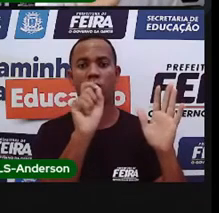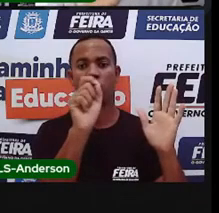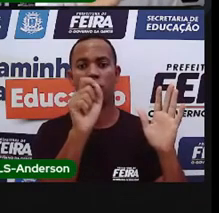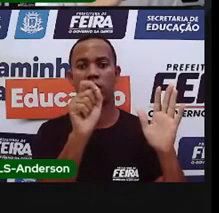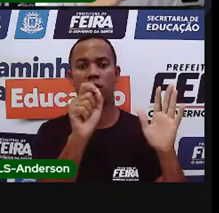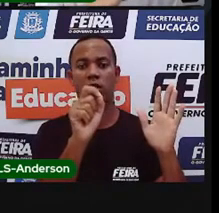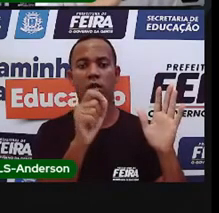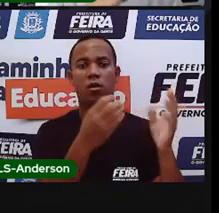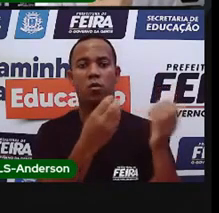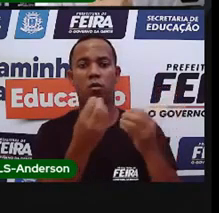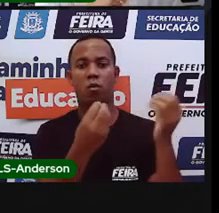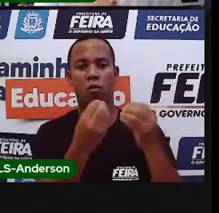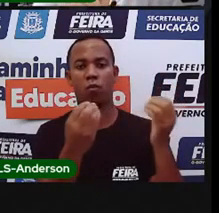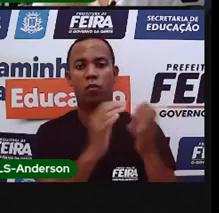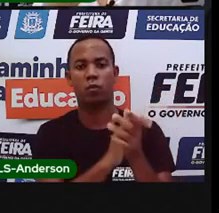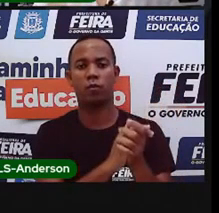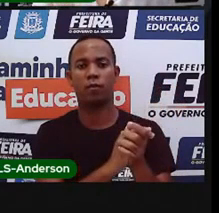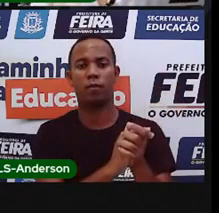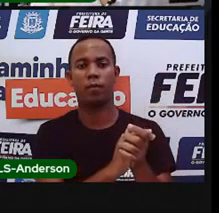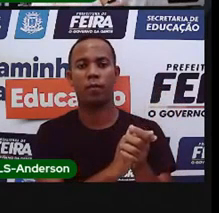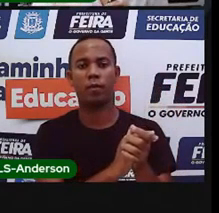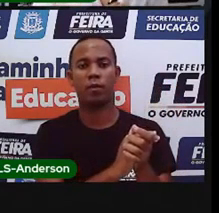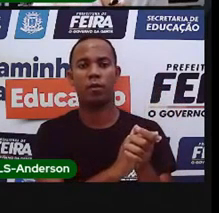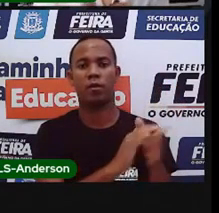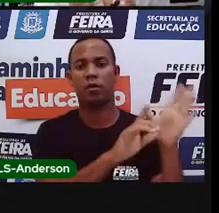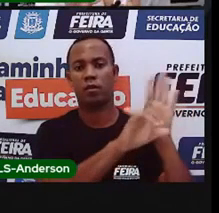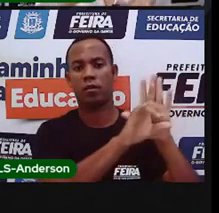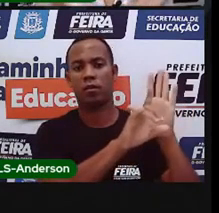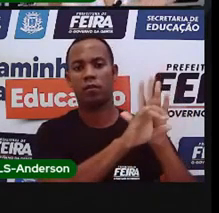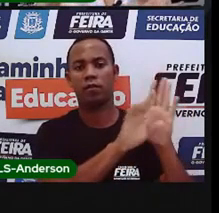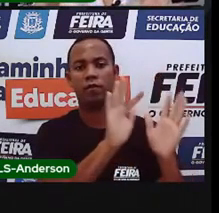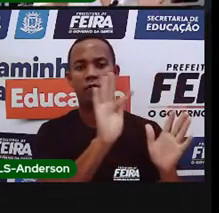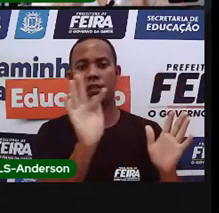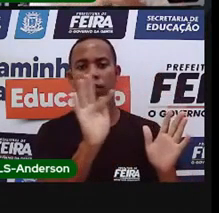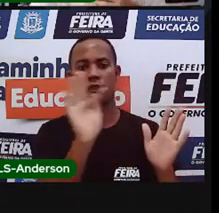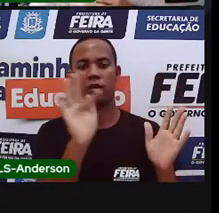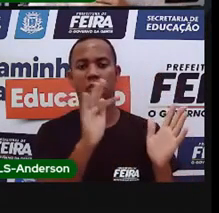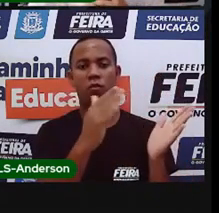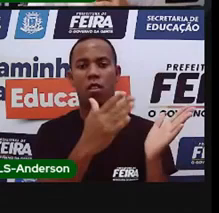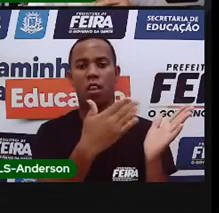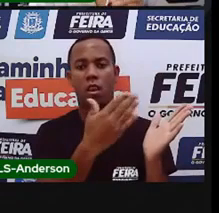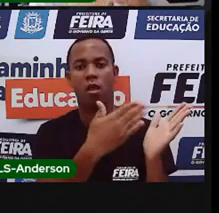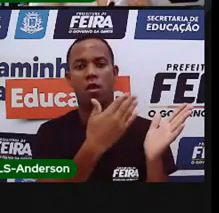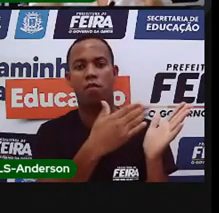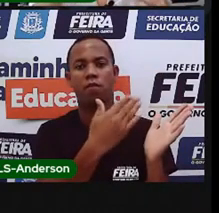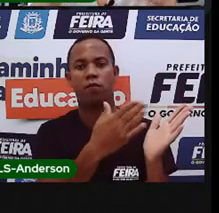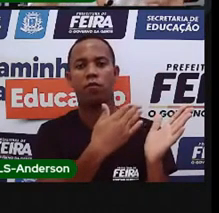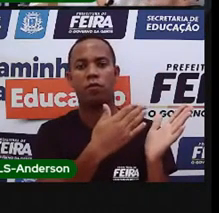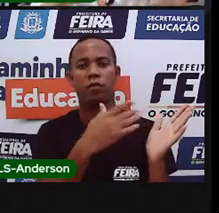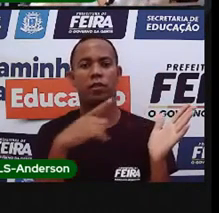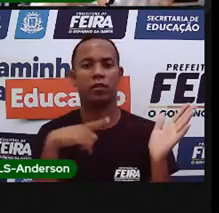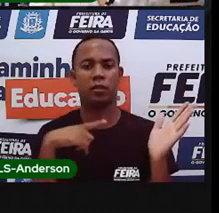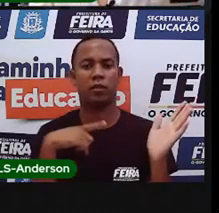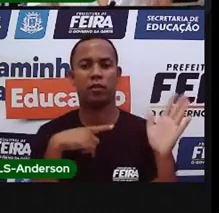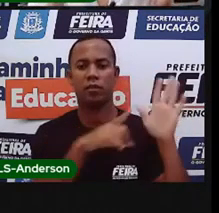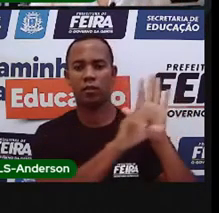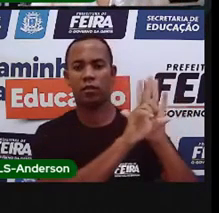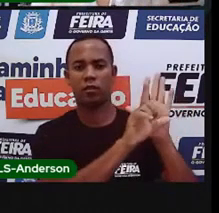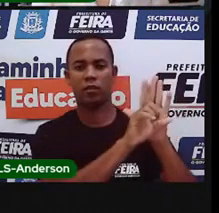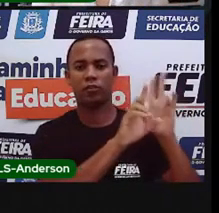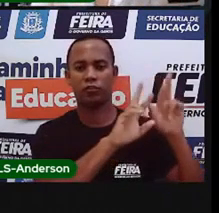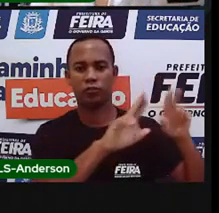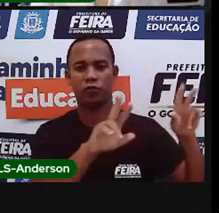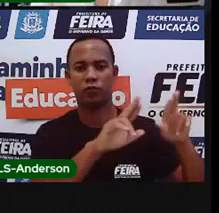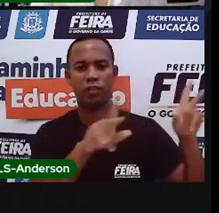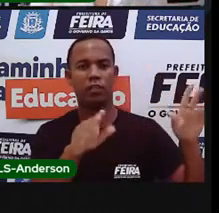vamos falar sobre Constituição Federal. A Constituição Federal é um livro, digamos assim, que existem várias leis que dizem